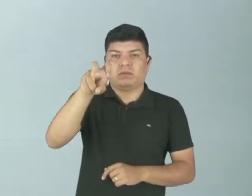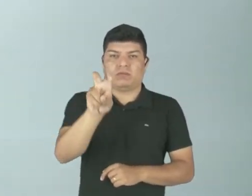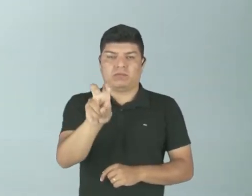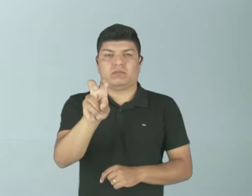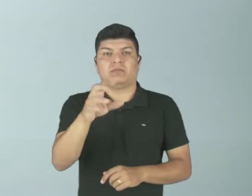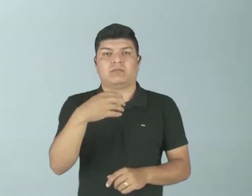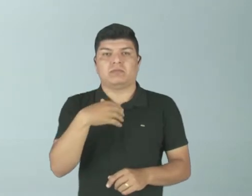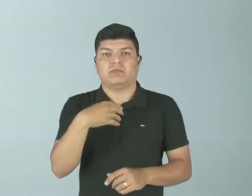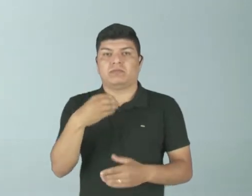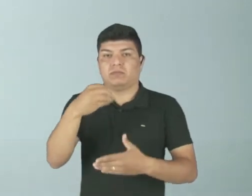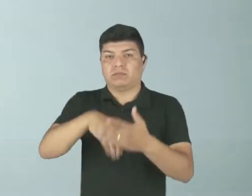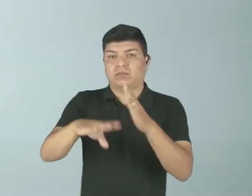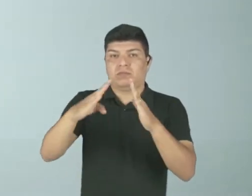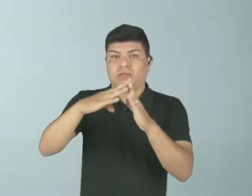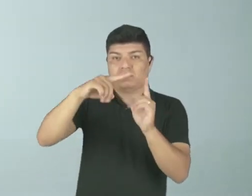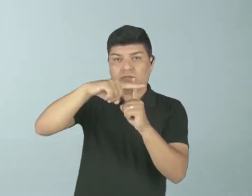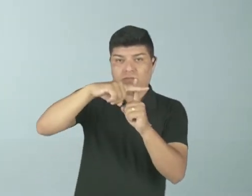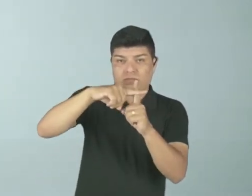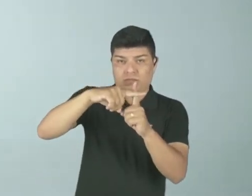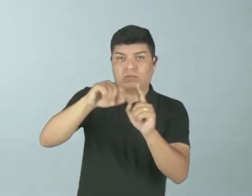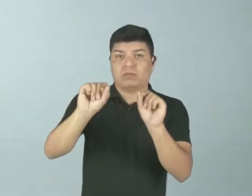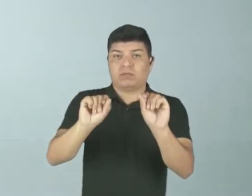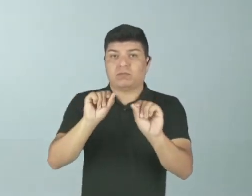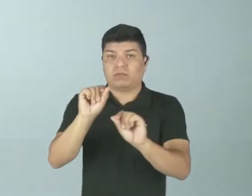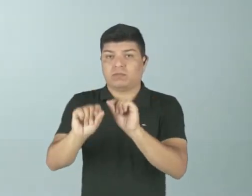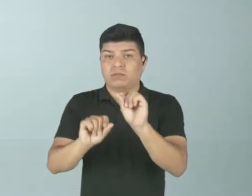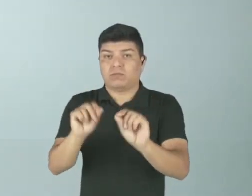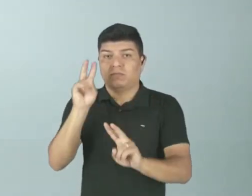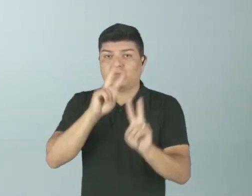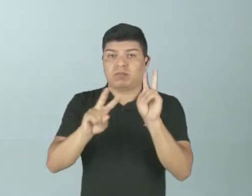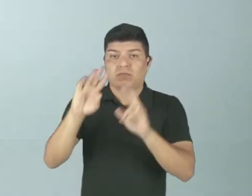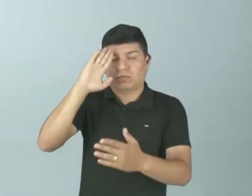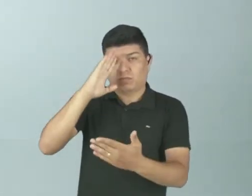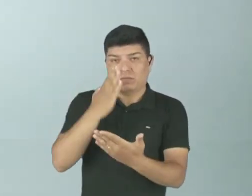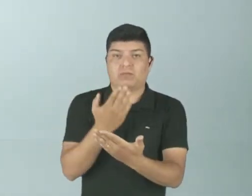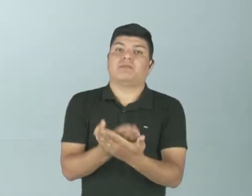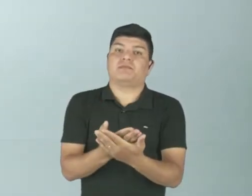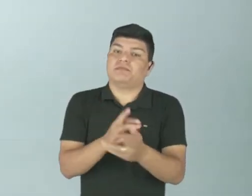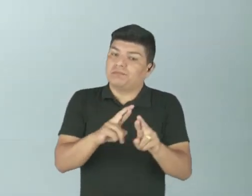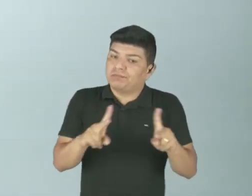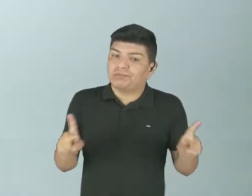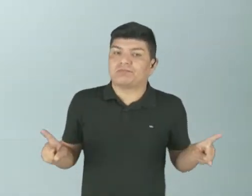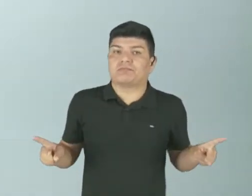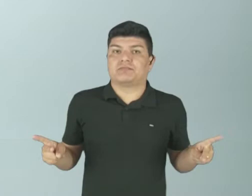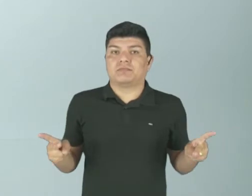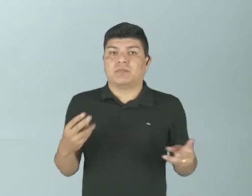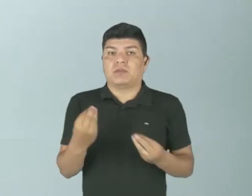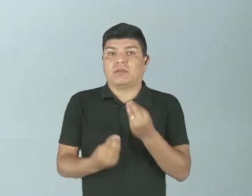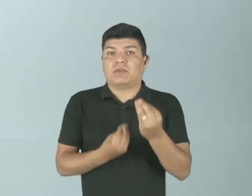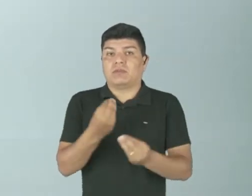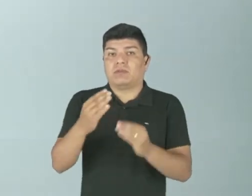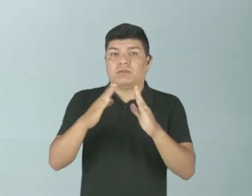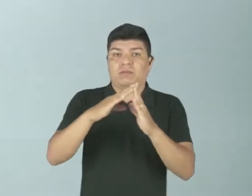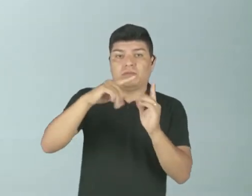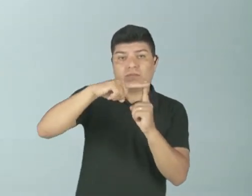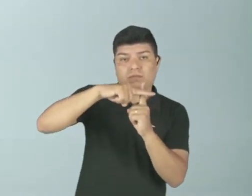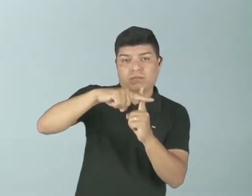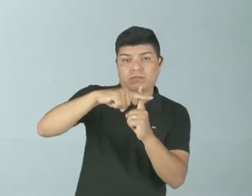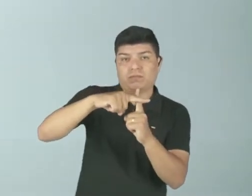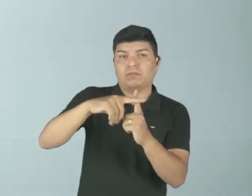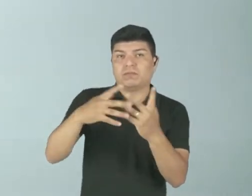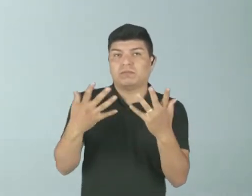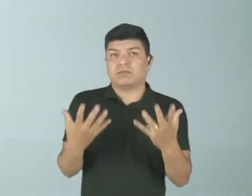igreja de Wittenberg, colocando seu ponto de vista contrário àquela forma como a igreja estava fazendo as suas